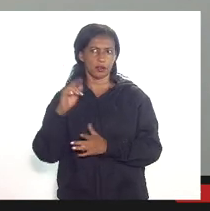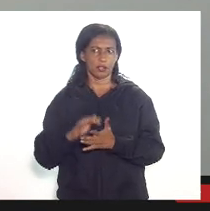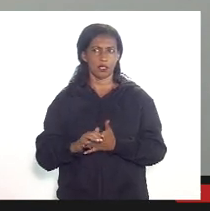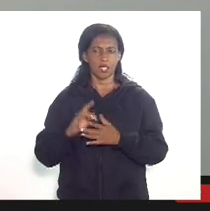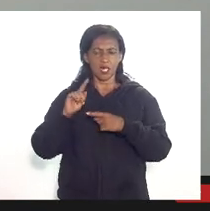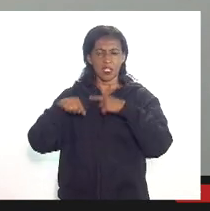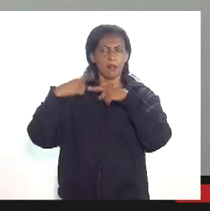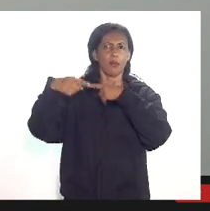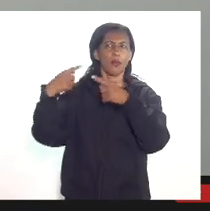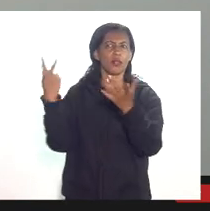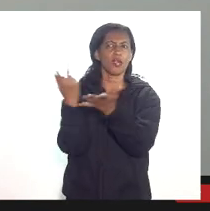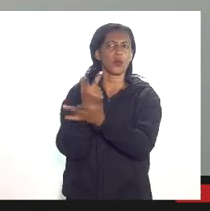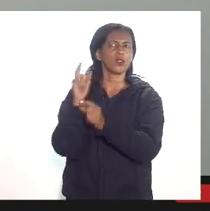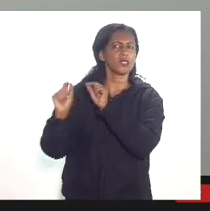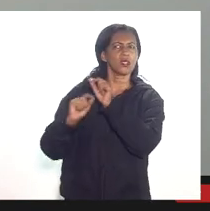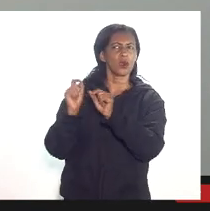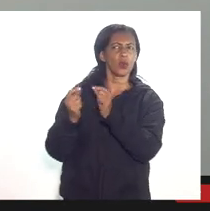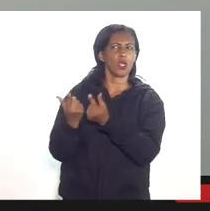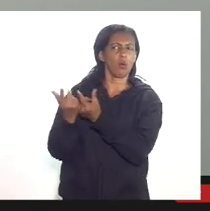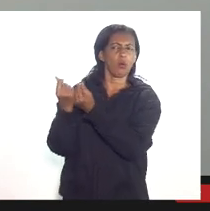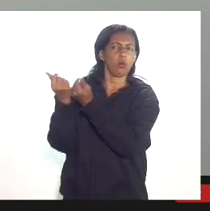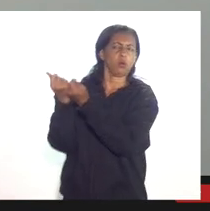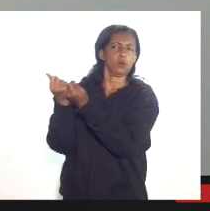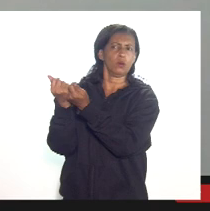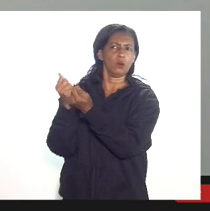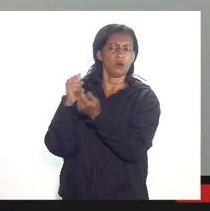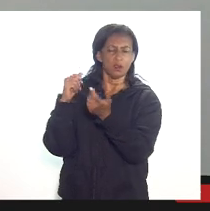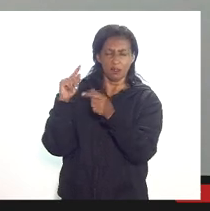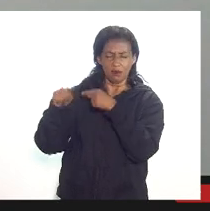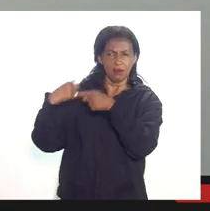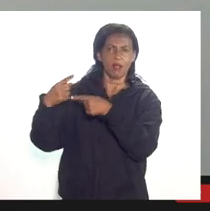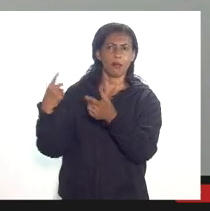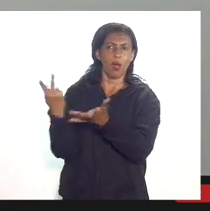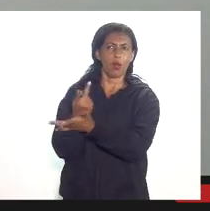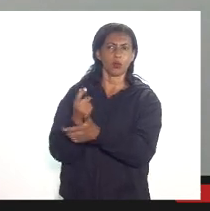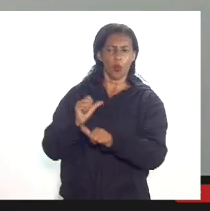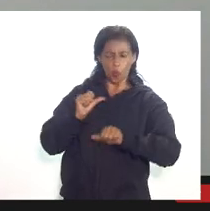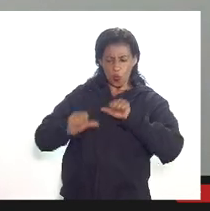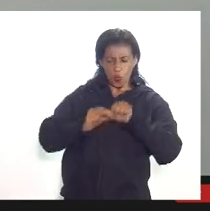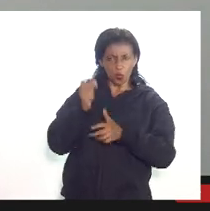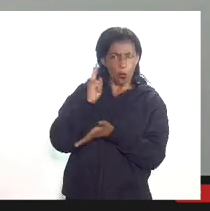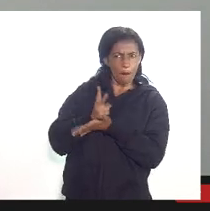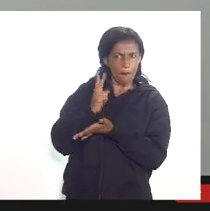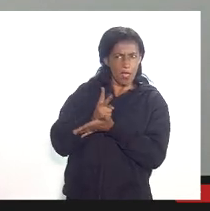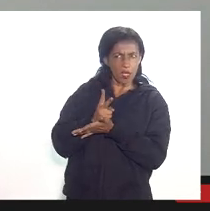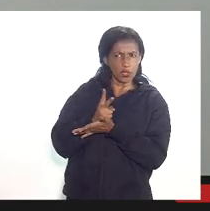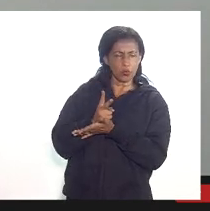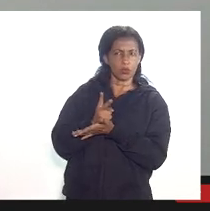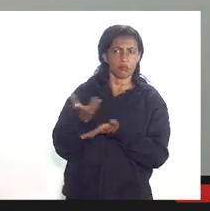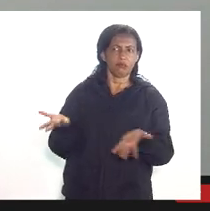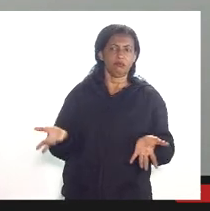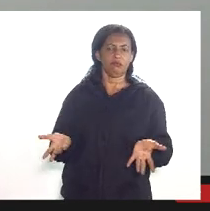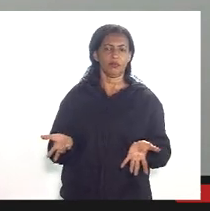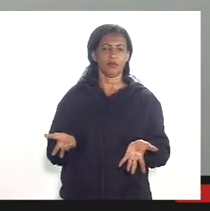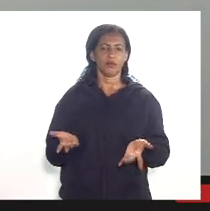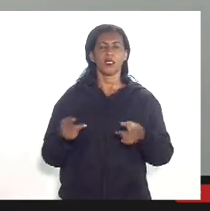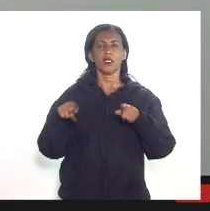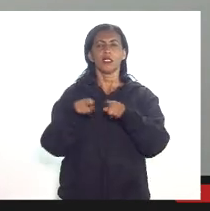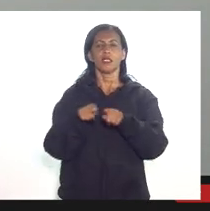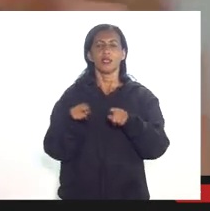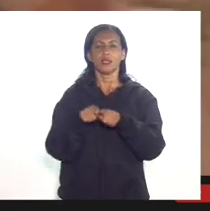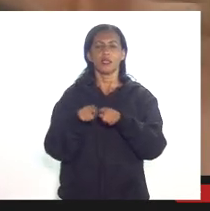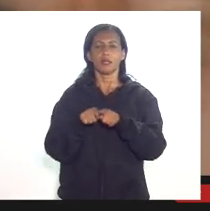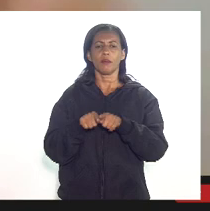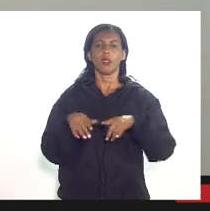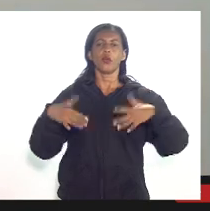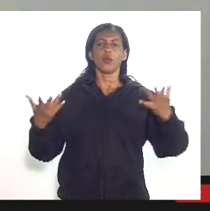depois no âmbito da ação fiscal nós vamos verificar isso também o que está acontecendo depois mudou mesmo ou só tomou para o e outra coisa quando chega assim